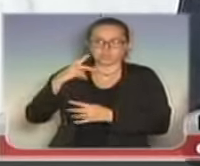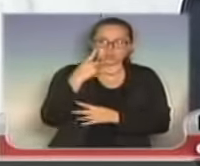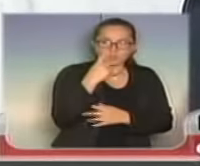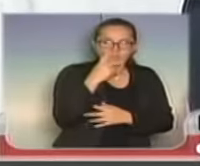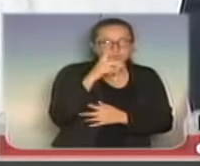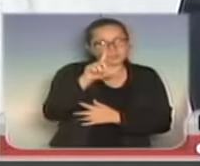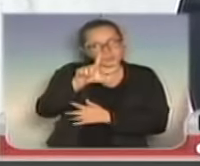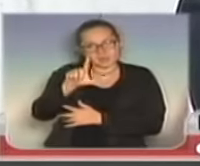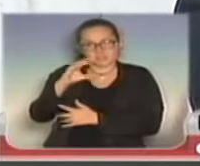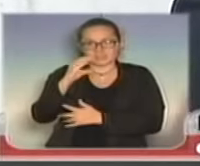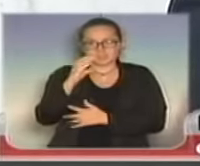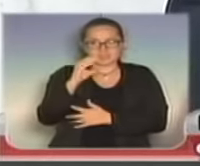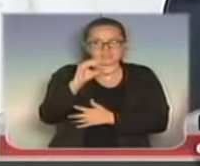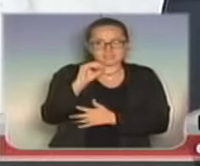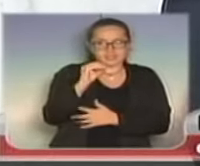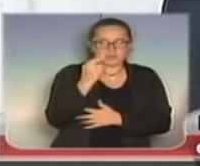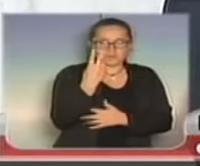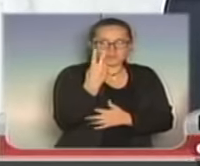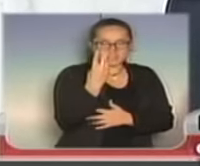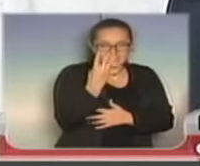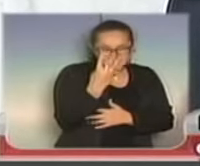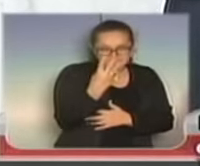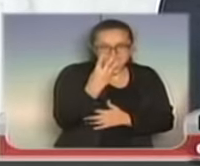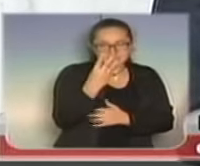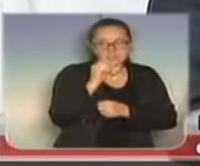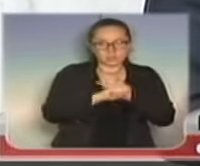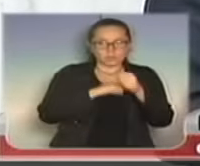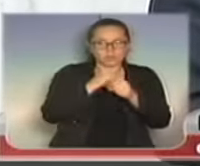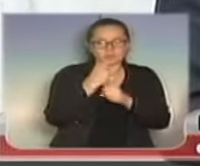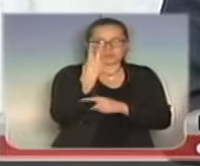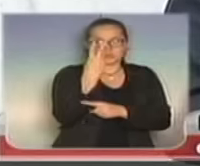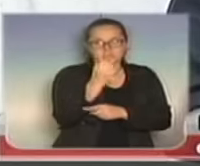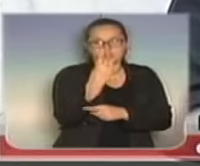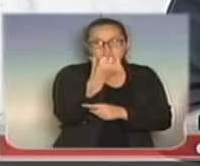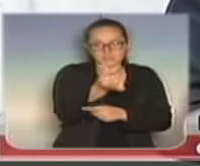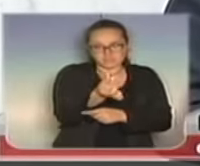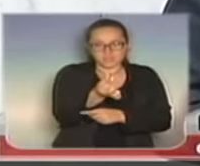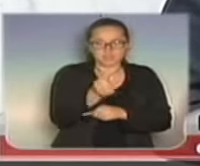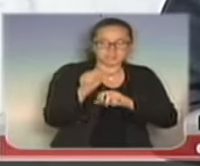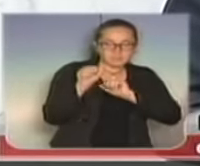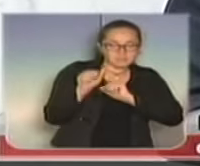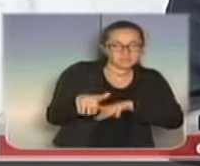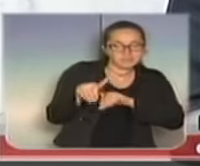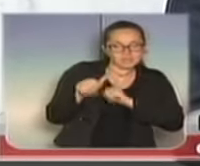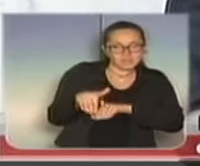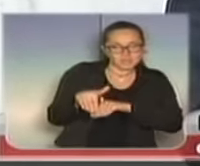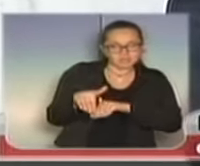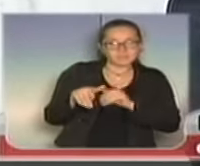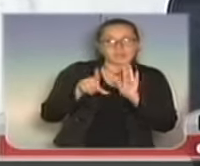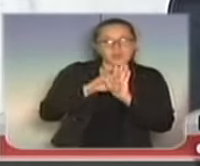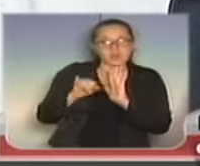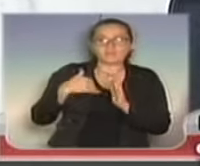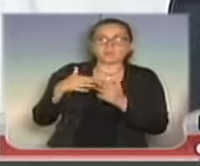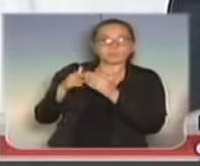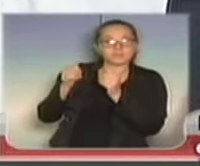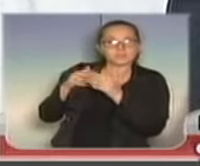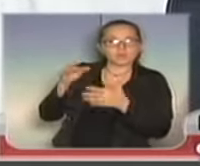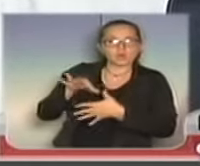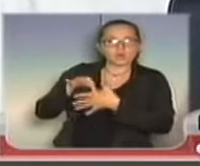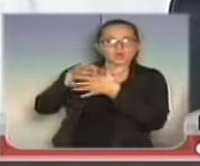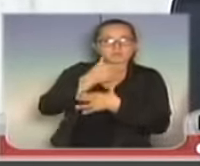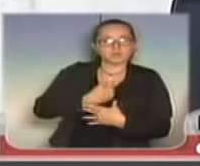023-2016, a Lei de Ingressos da Polícia Militar, e vamos pedir ao senhor líder do governo que